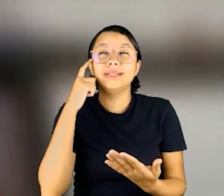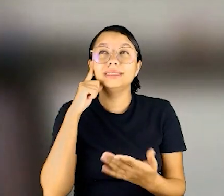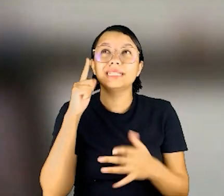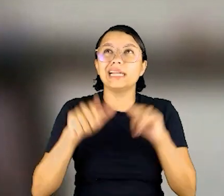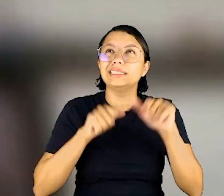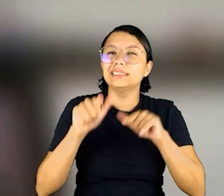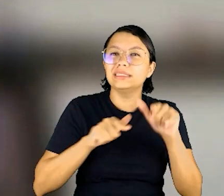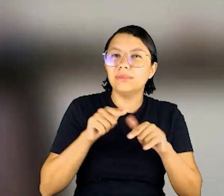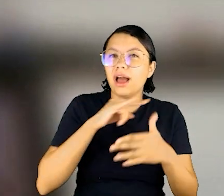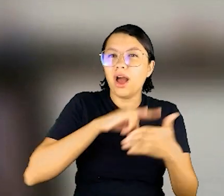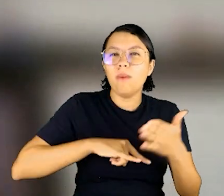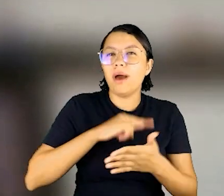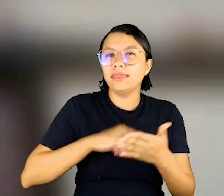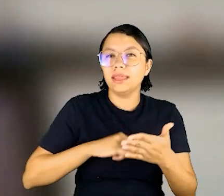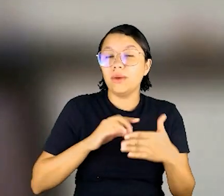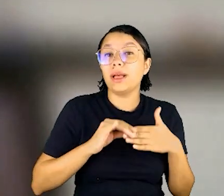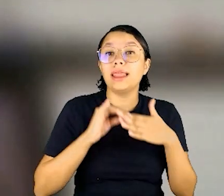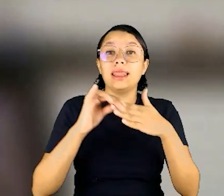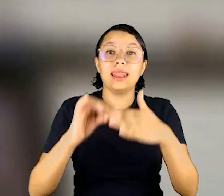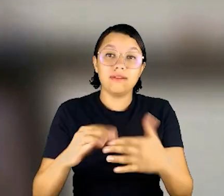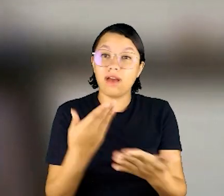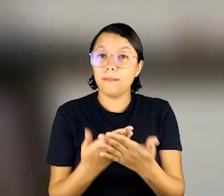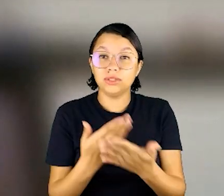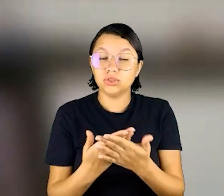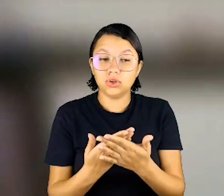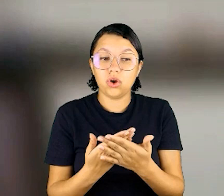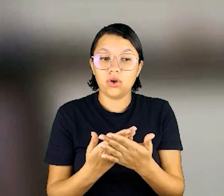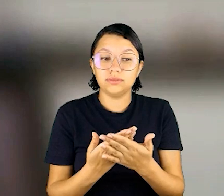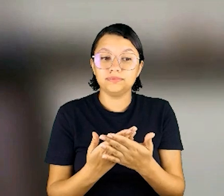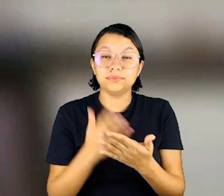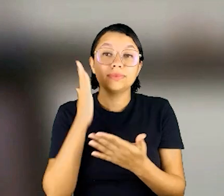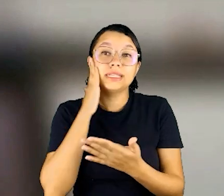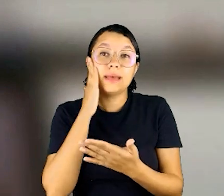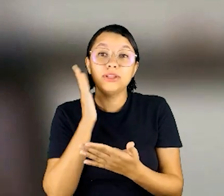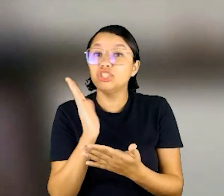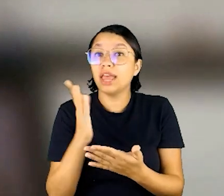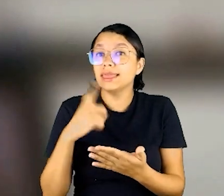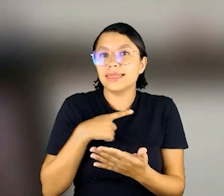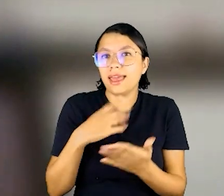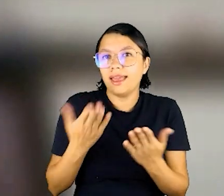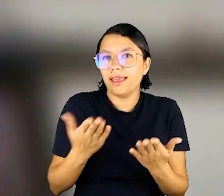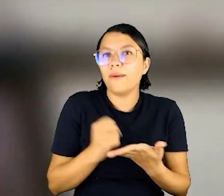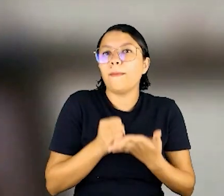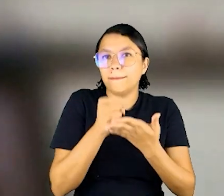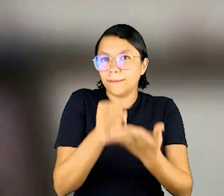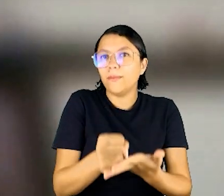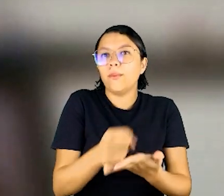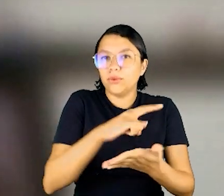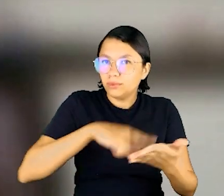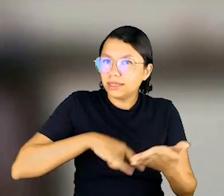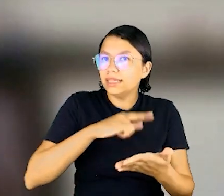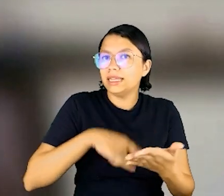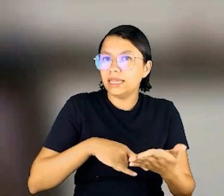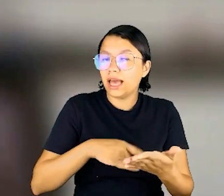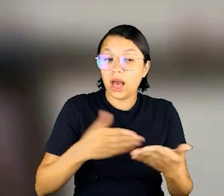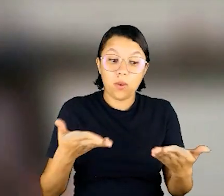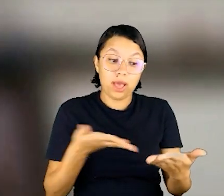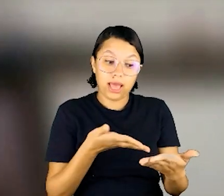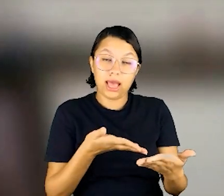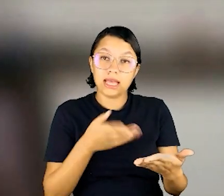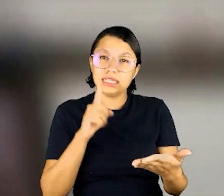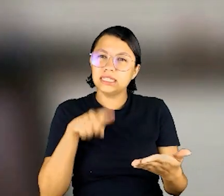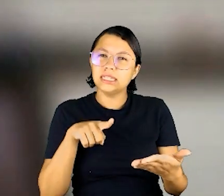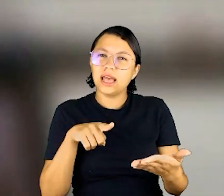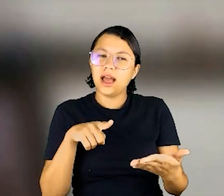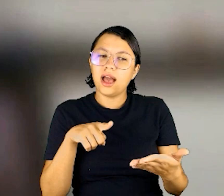pensar em fazer, trabalhar com o material, para a gente levar isso para as escolas, sabendo que já tem esse material de apoio, e